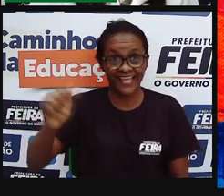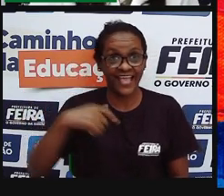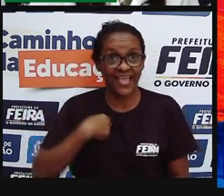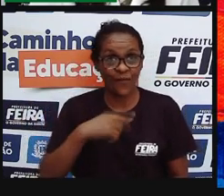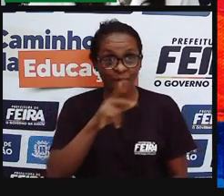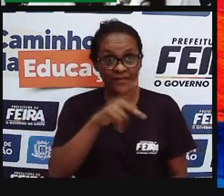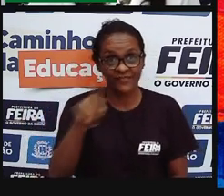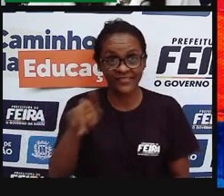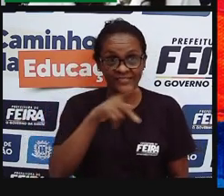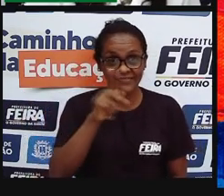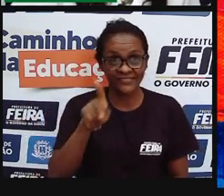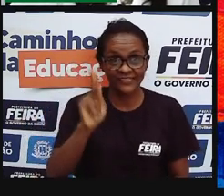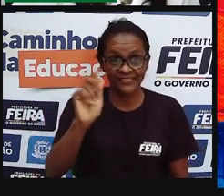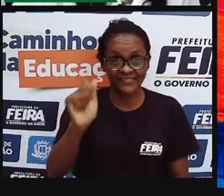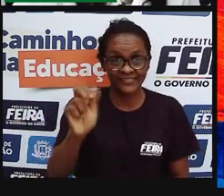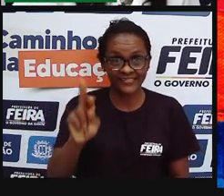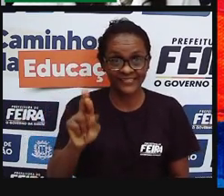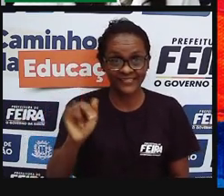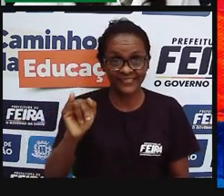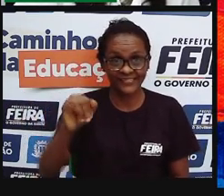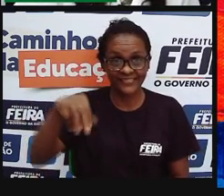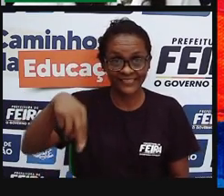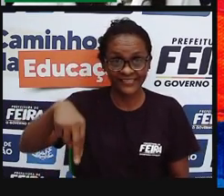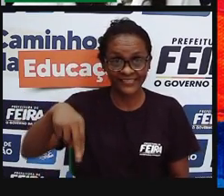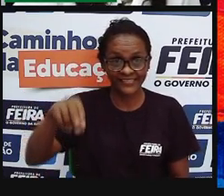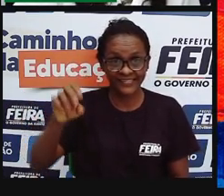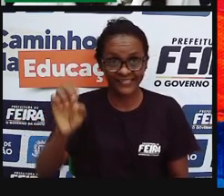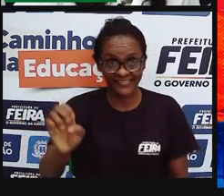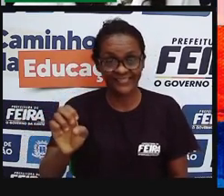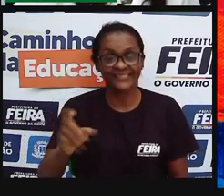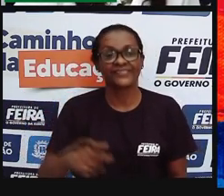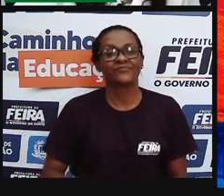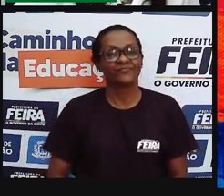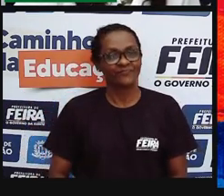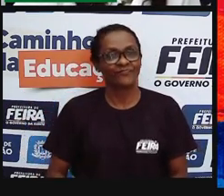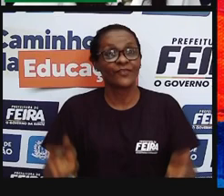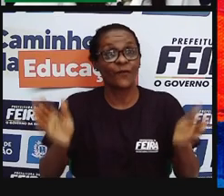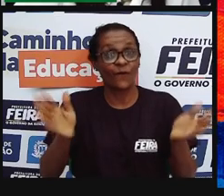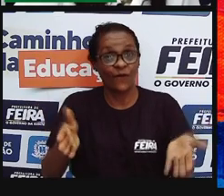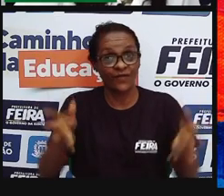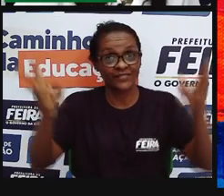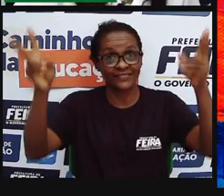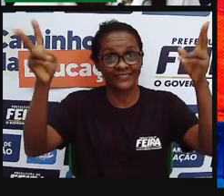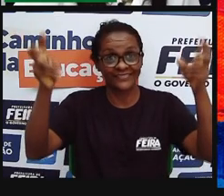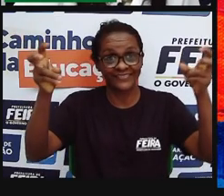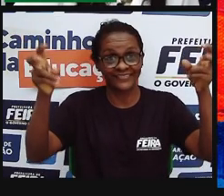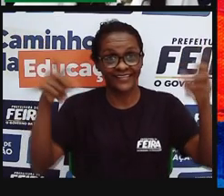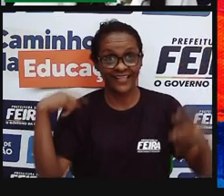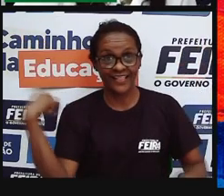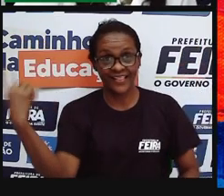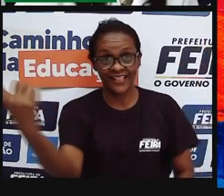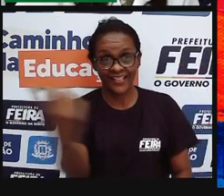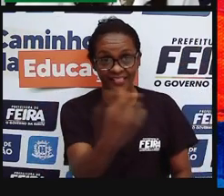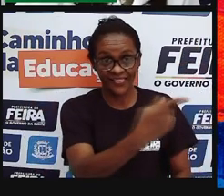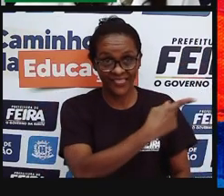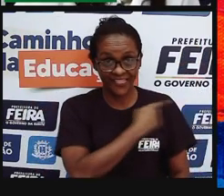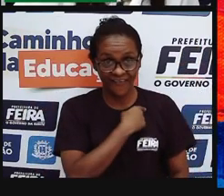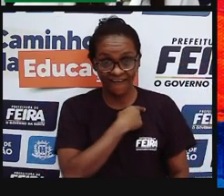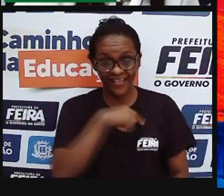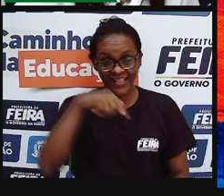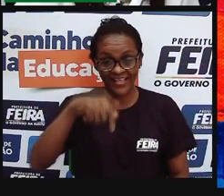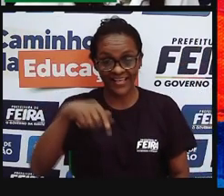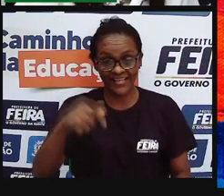Brandão. A nossa aula de hoje tem como tema nós e nosso território,